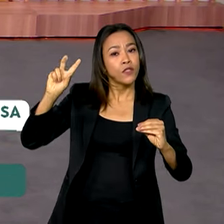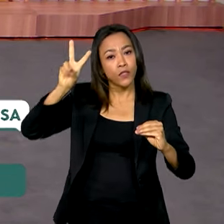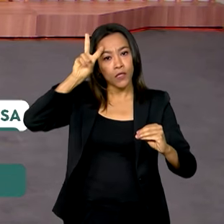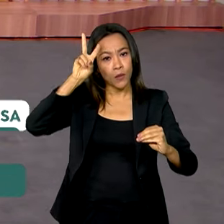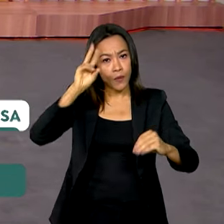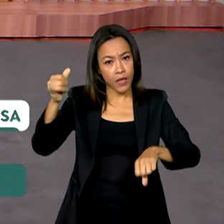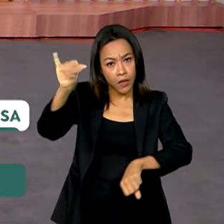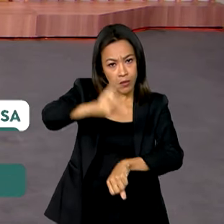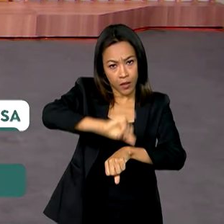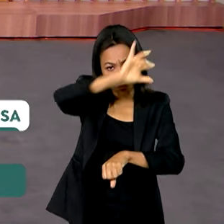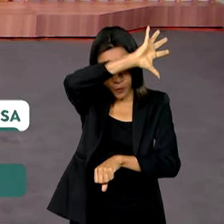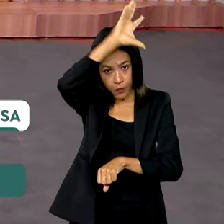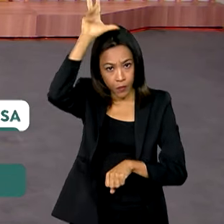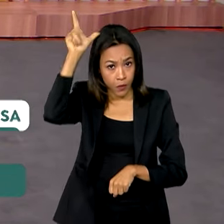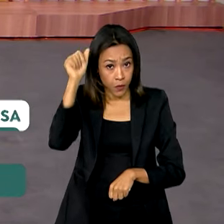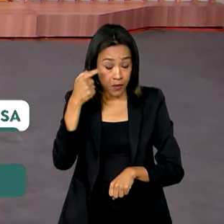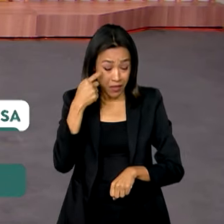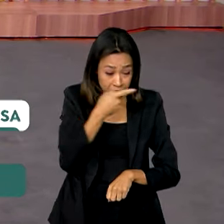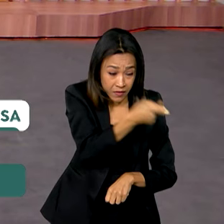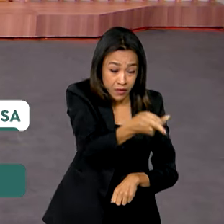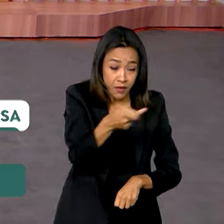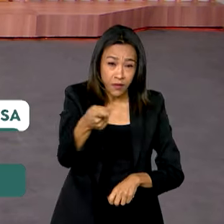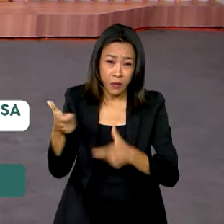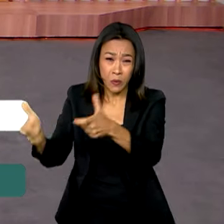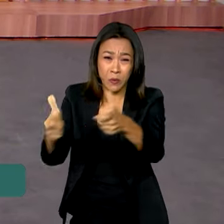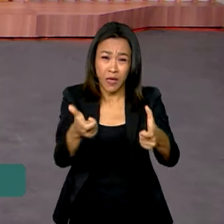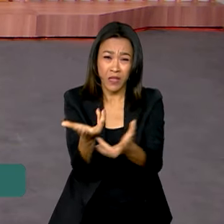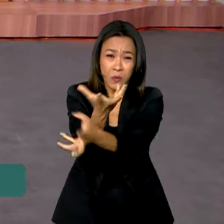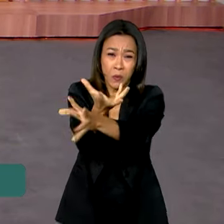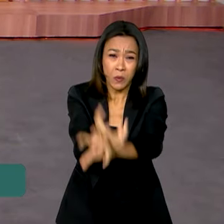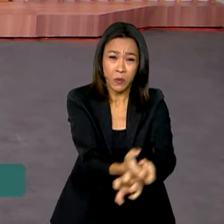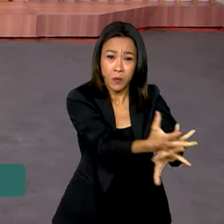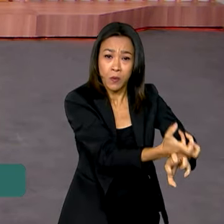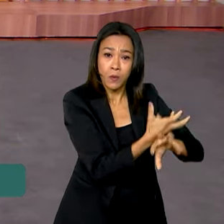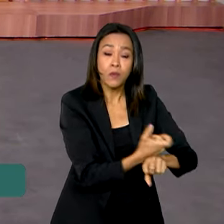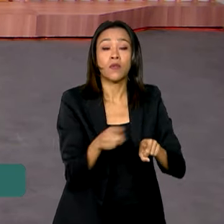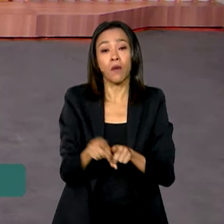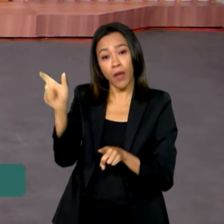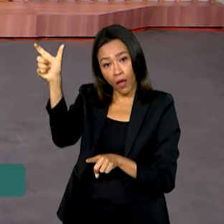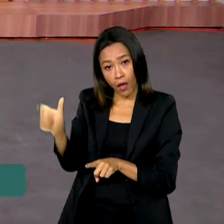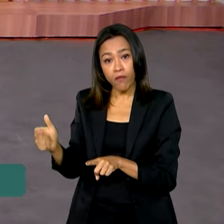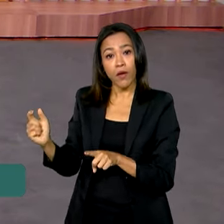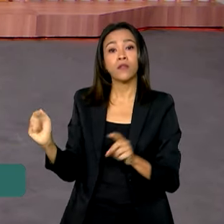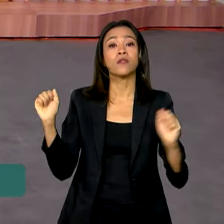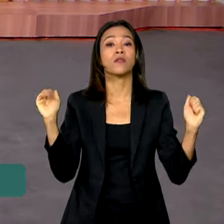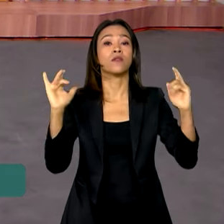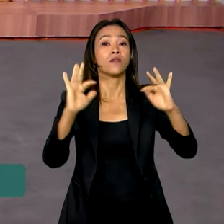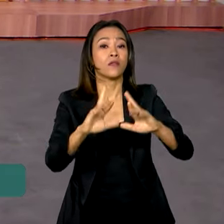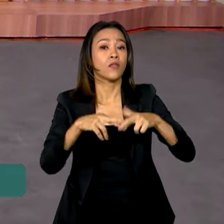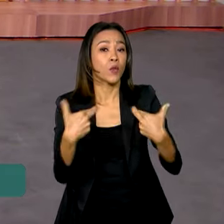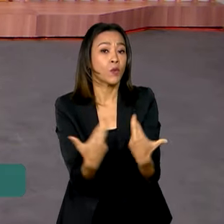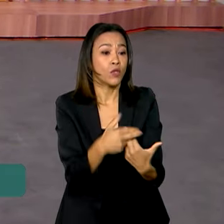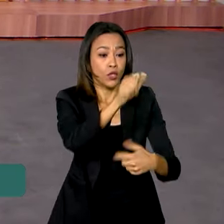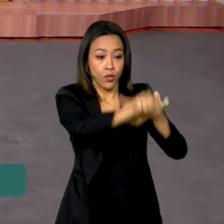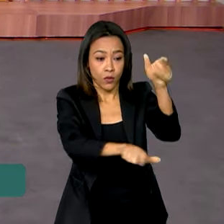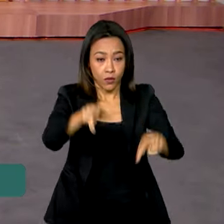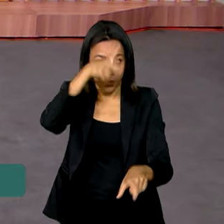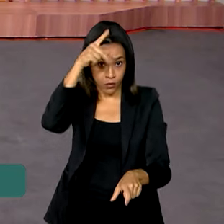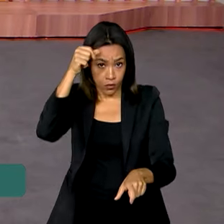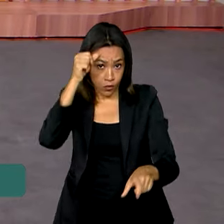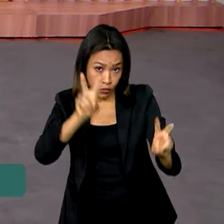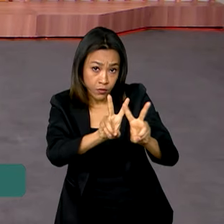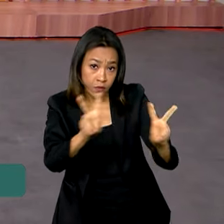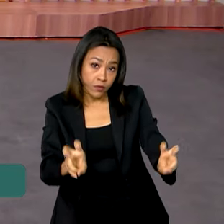visita algumas áreas atingidas pela seca. Lula também vai se reunir com prefeitos para debater medidas de combate à